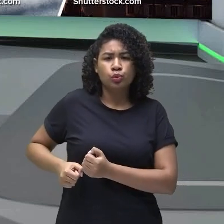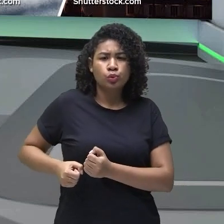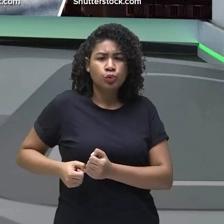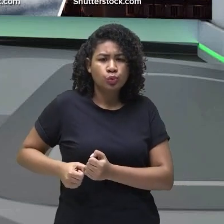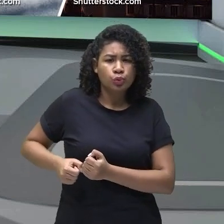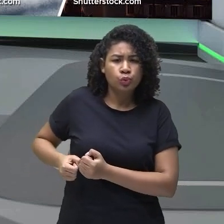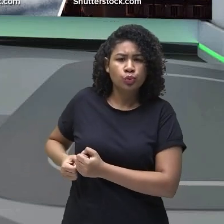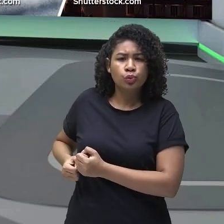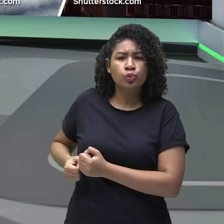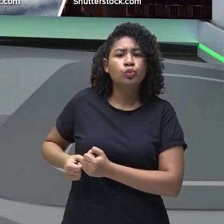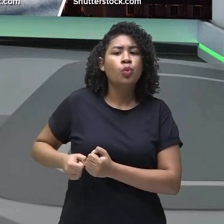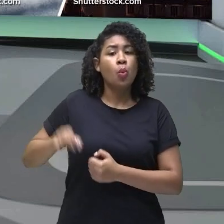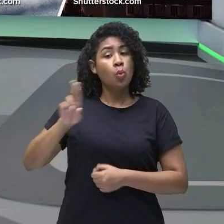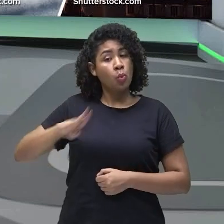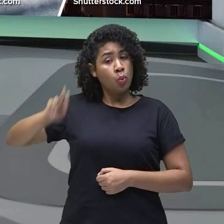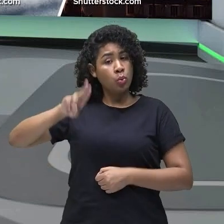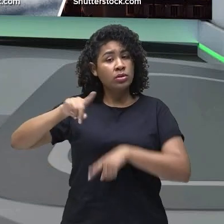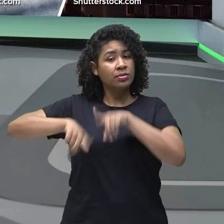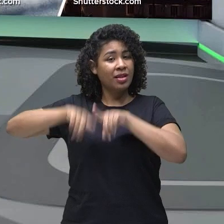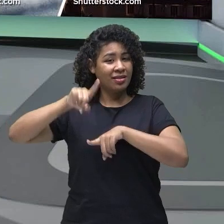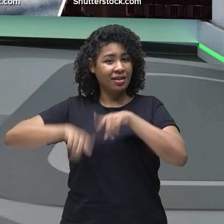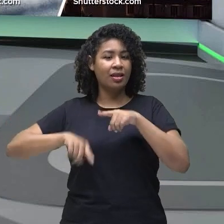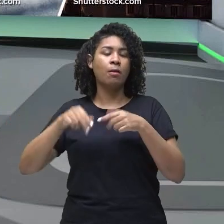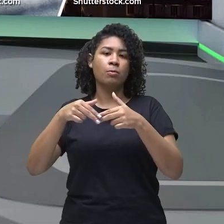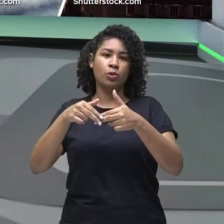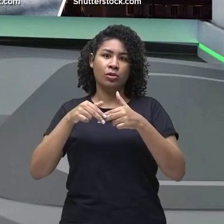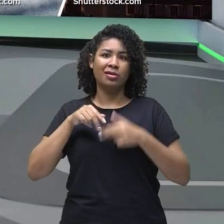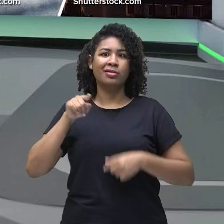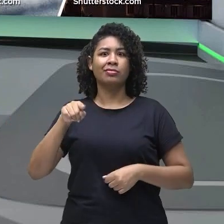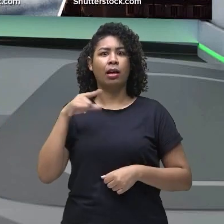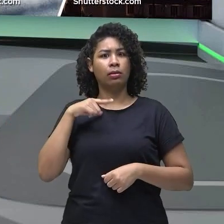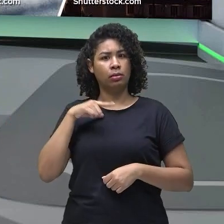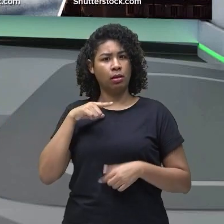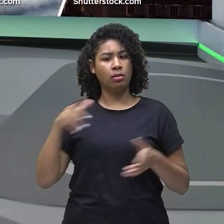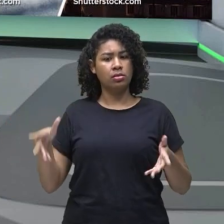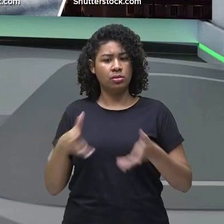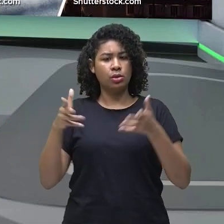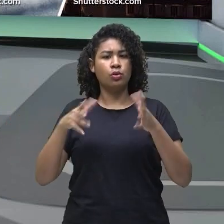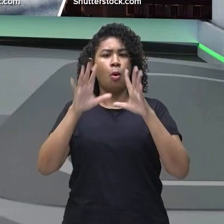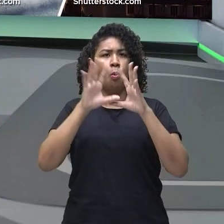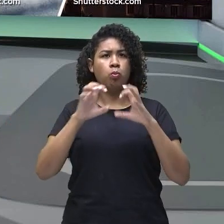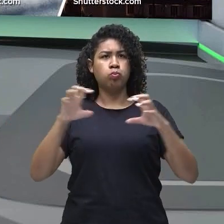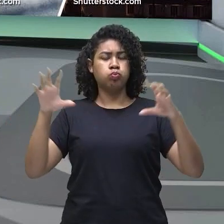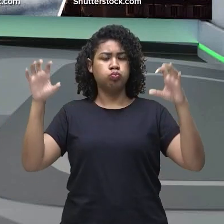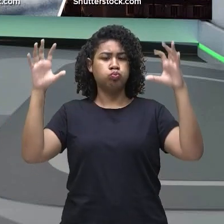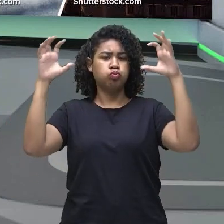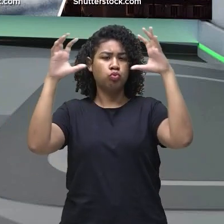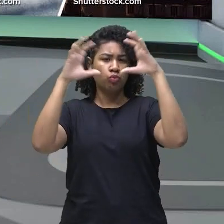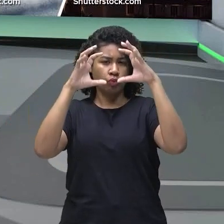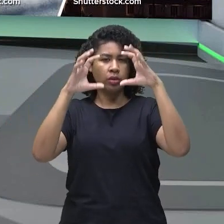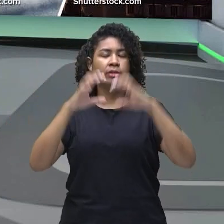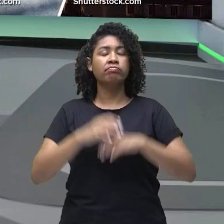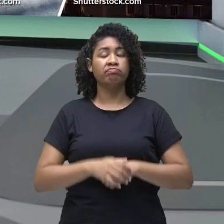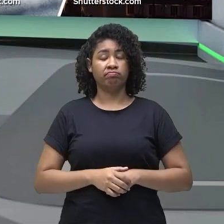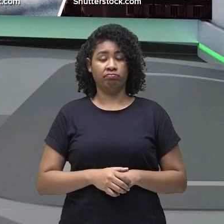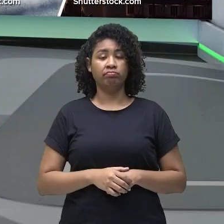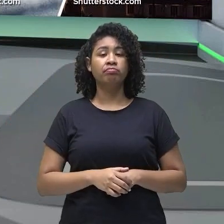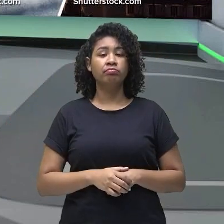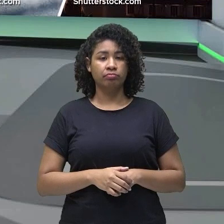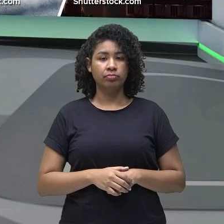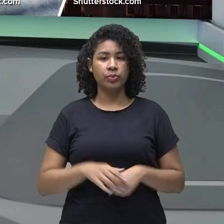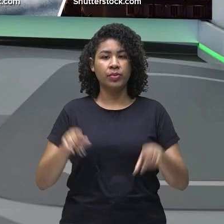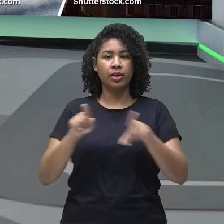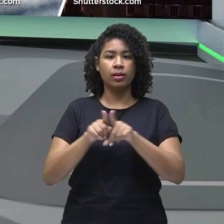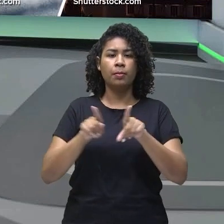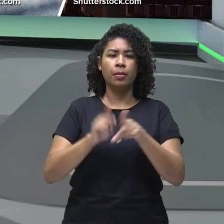tipo de material e aí a sua parcela de contribuição para os gases do efeito estufa e as